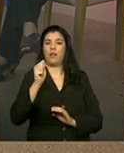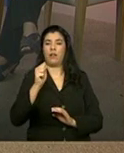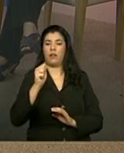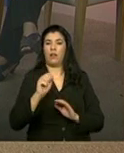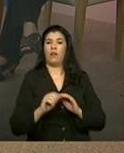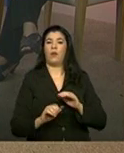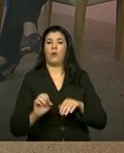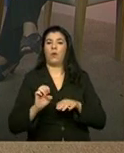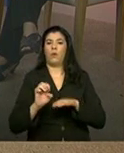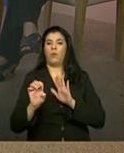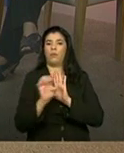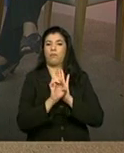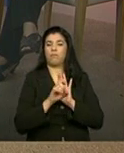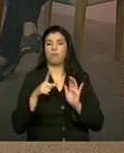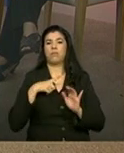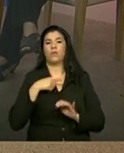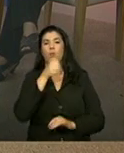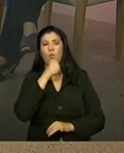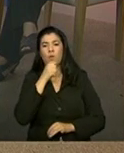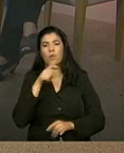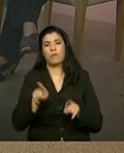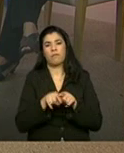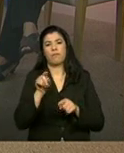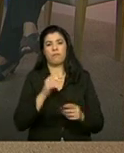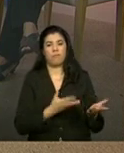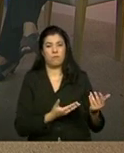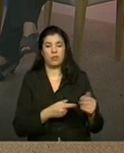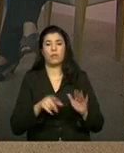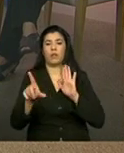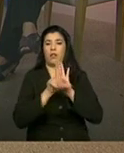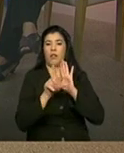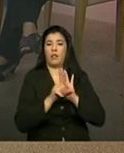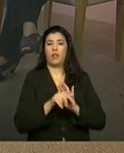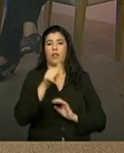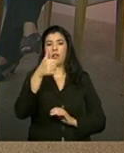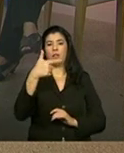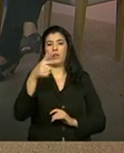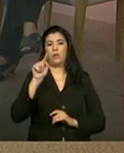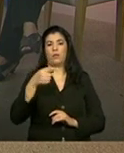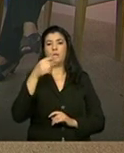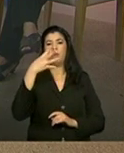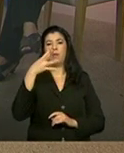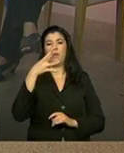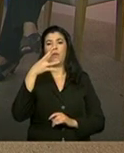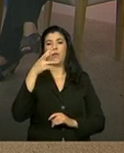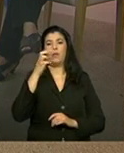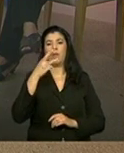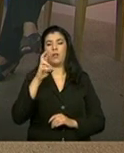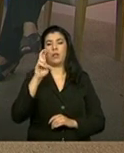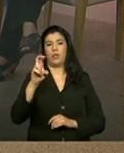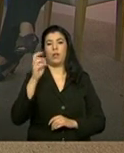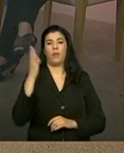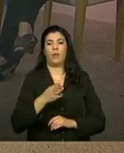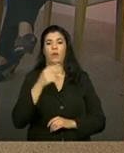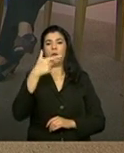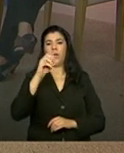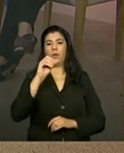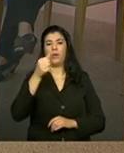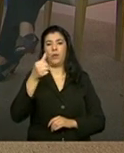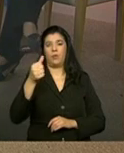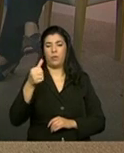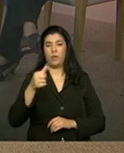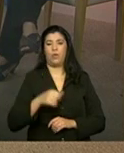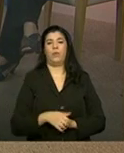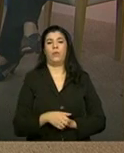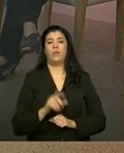o Estatuto do Idoso, por meio da Lei 12.435 de 2011, que